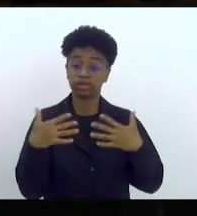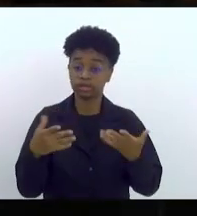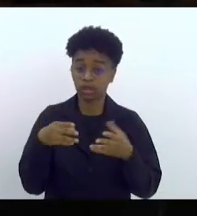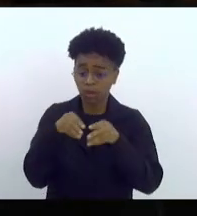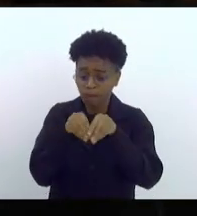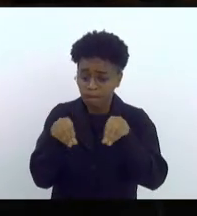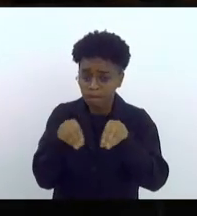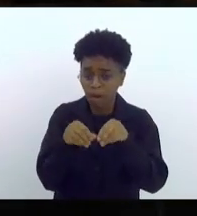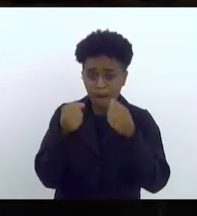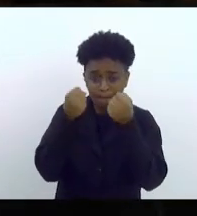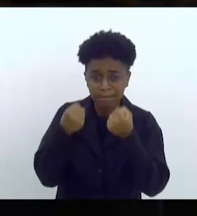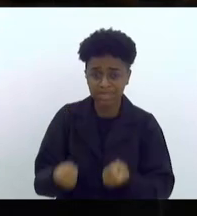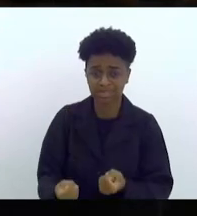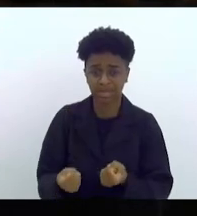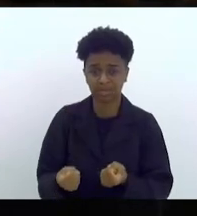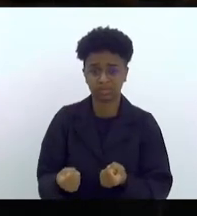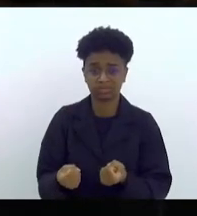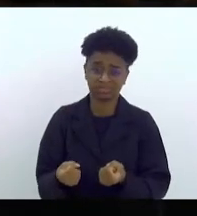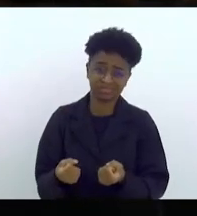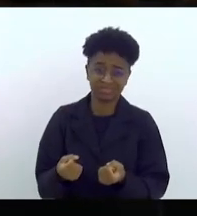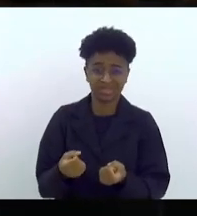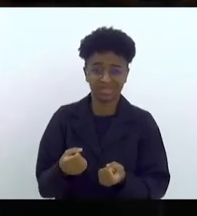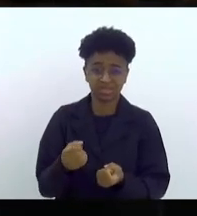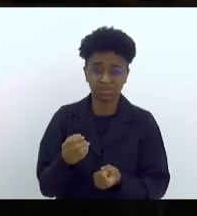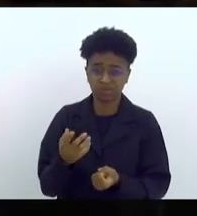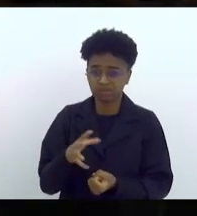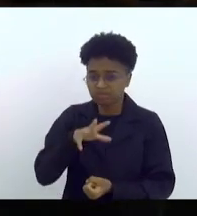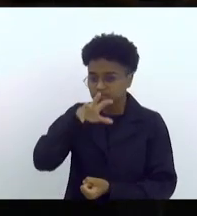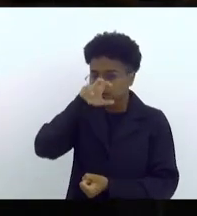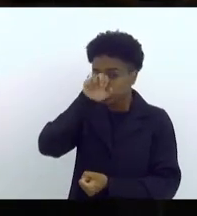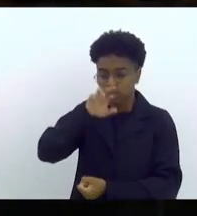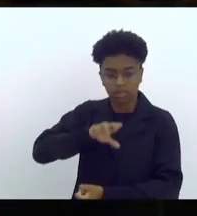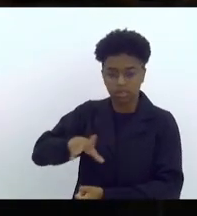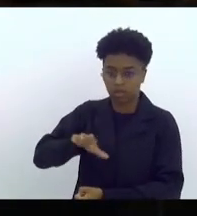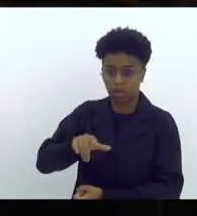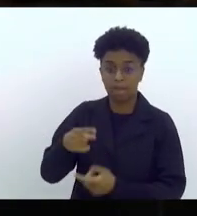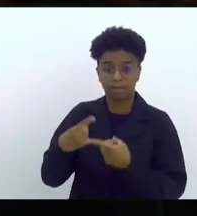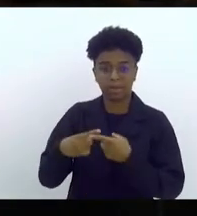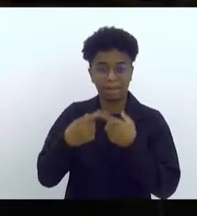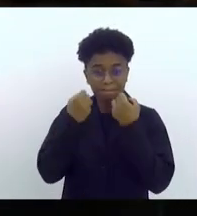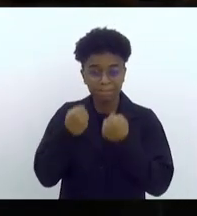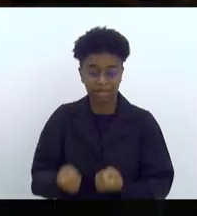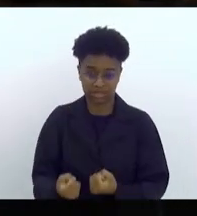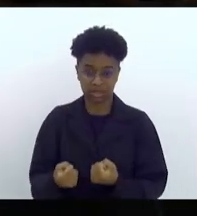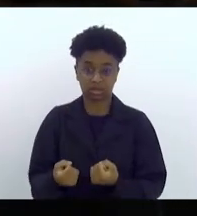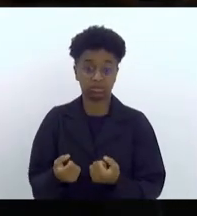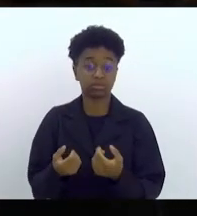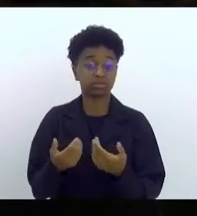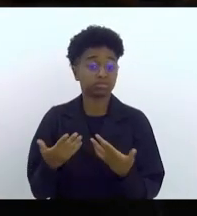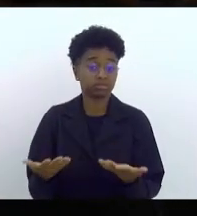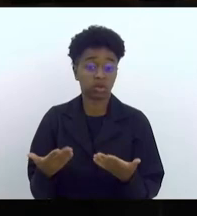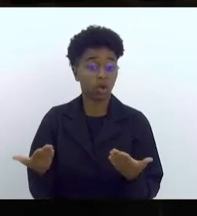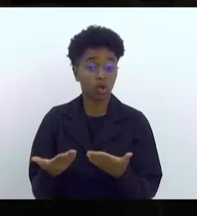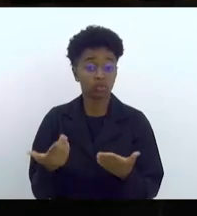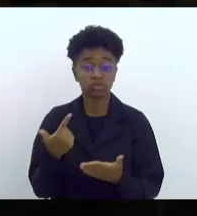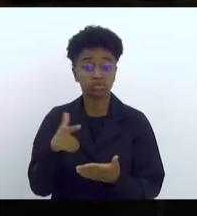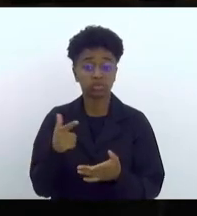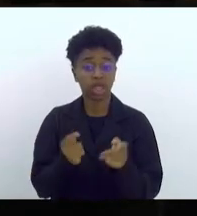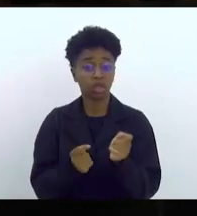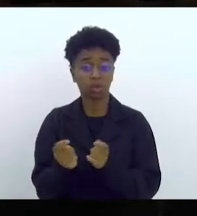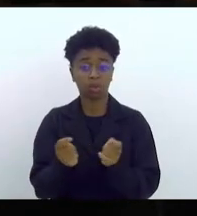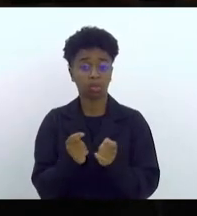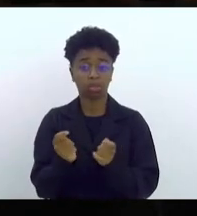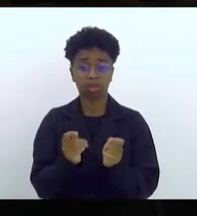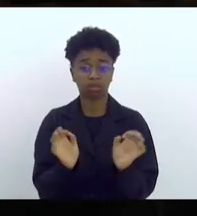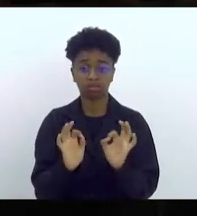pesado que não é necessariamente inalado até pela sua densidade, ele não é hoje medido pelo INEA.